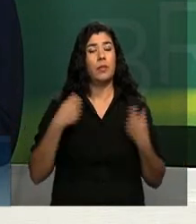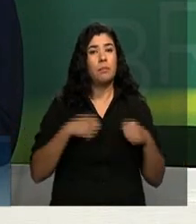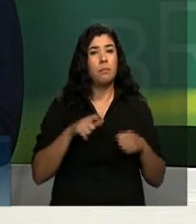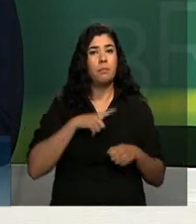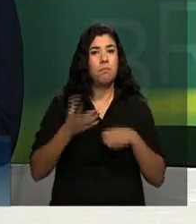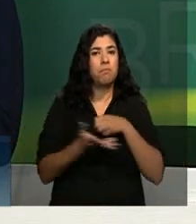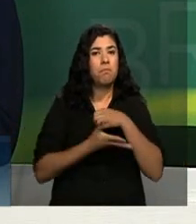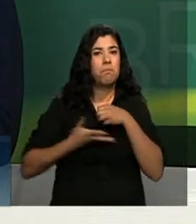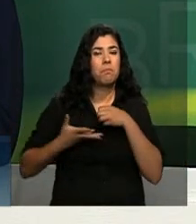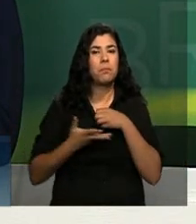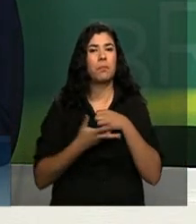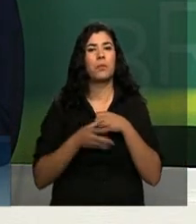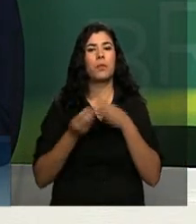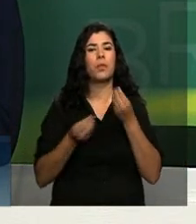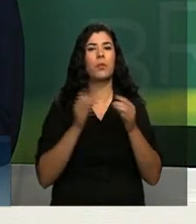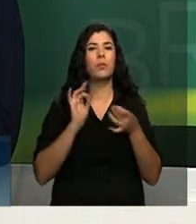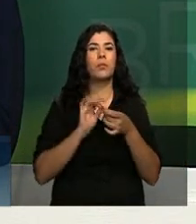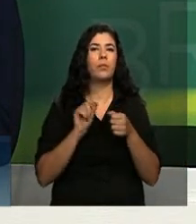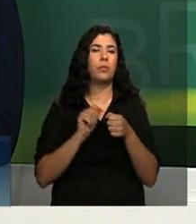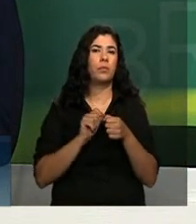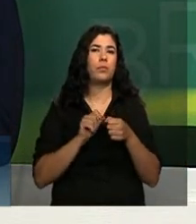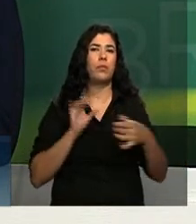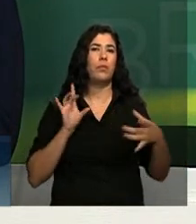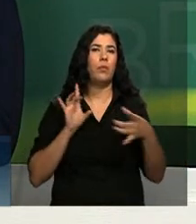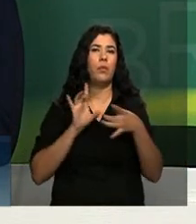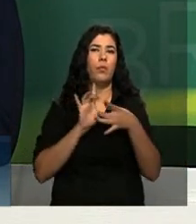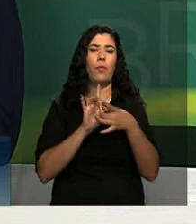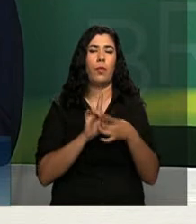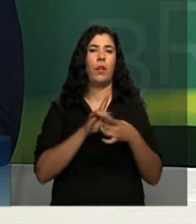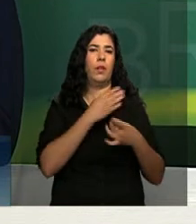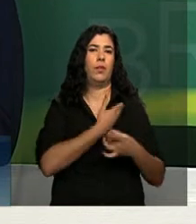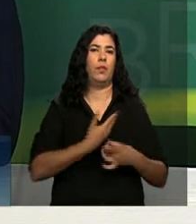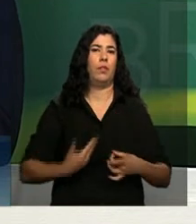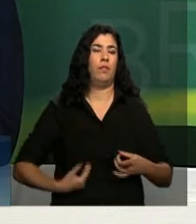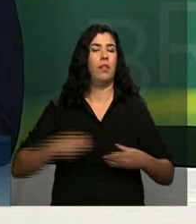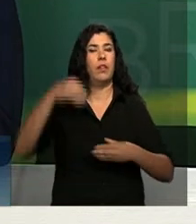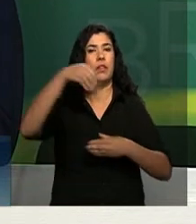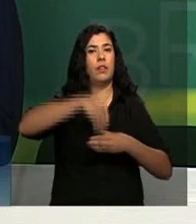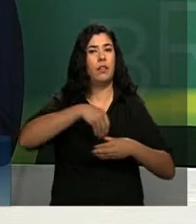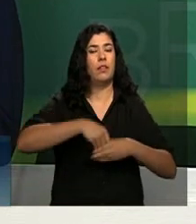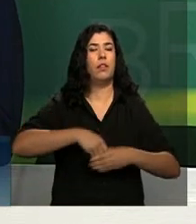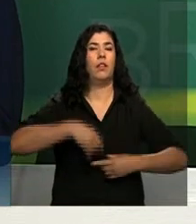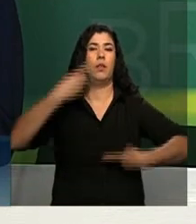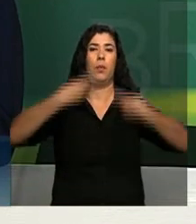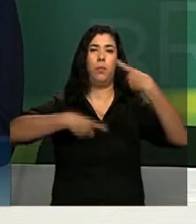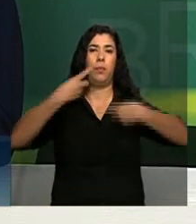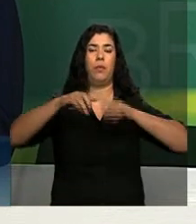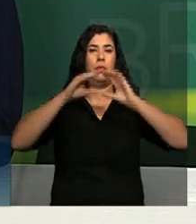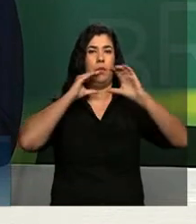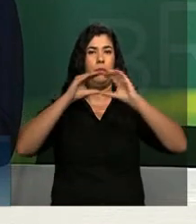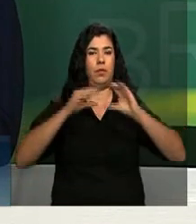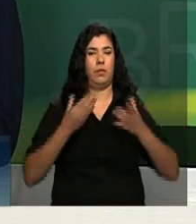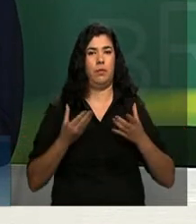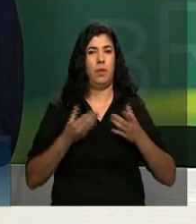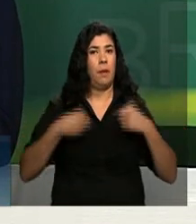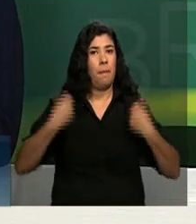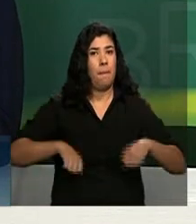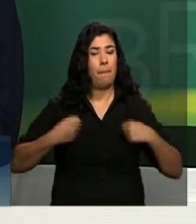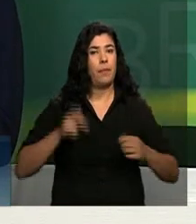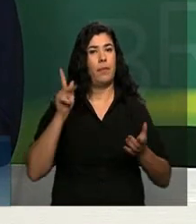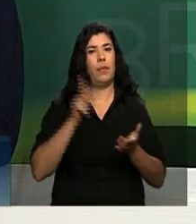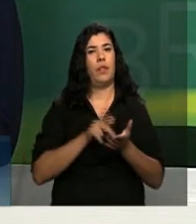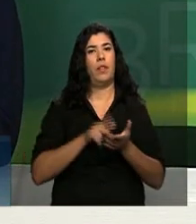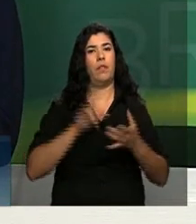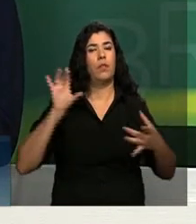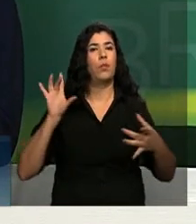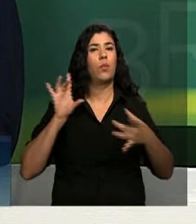minimamente, uma integração do governo na política de comunicação. Ou seja, é necessário que a gente possa